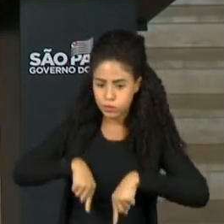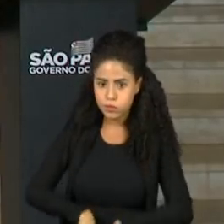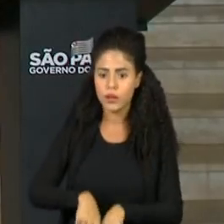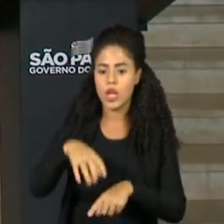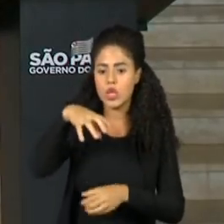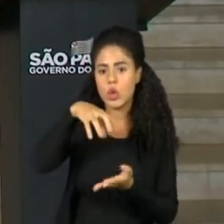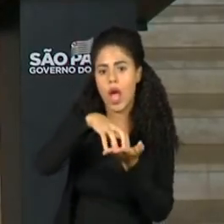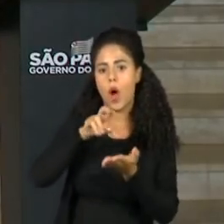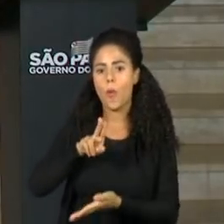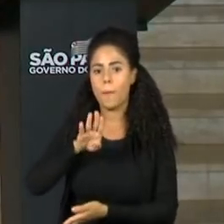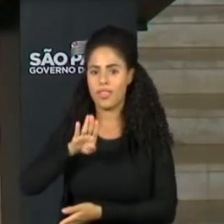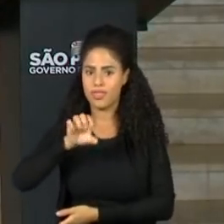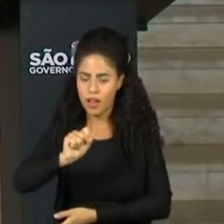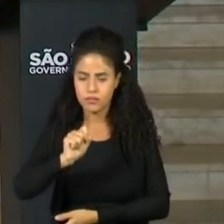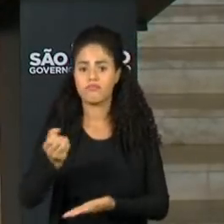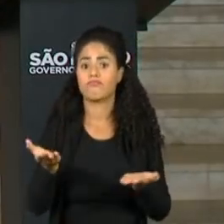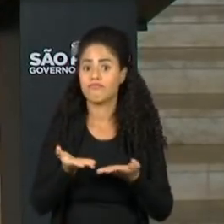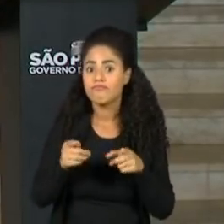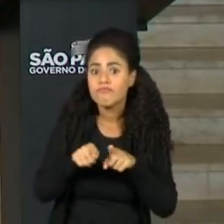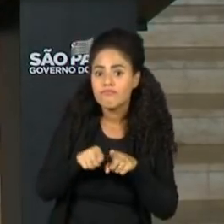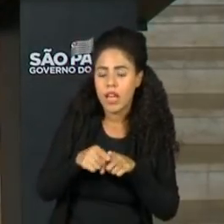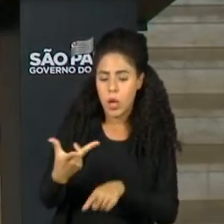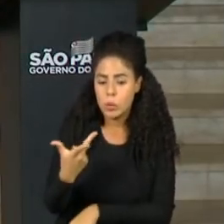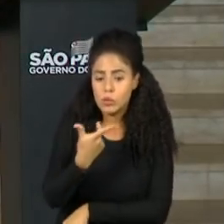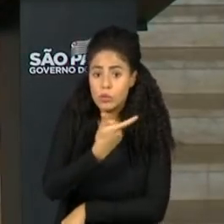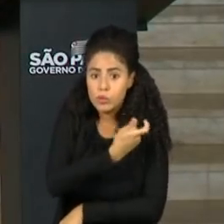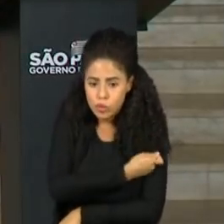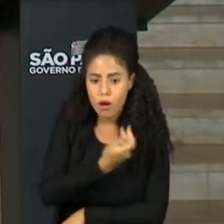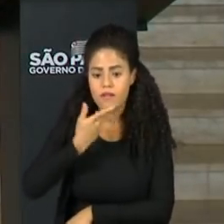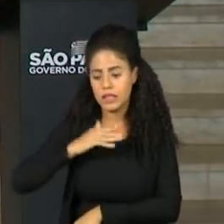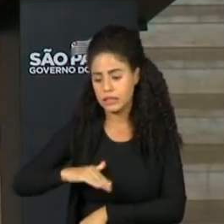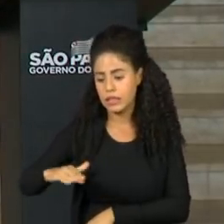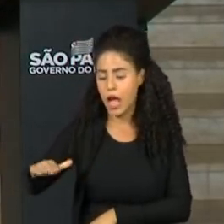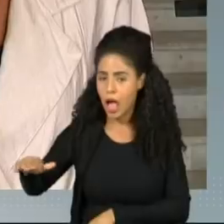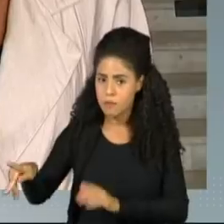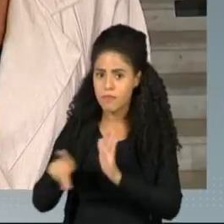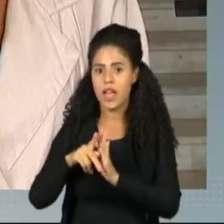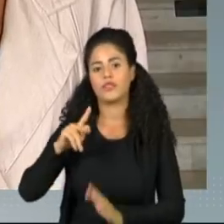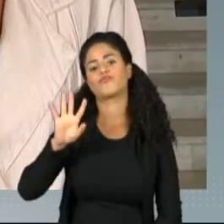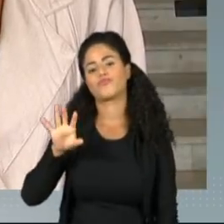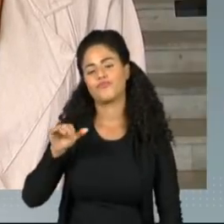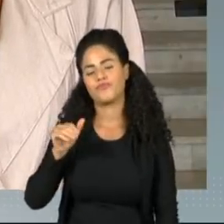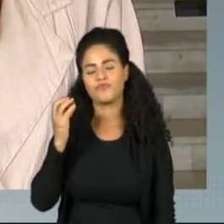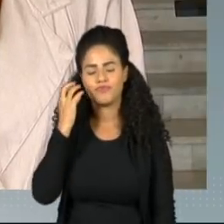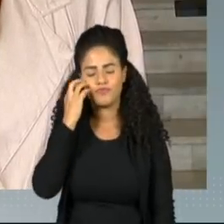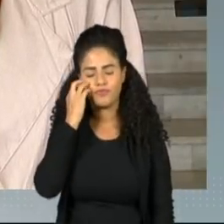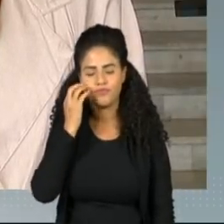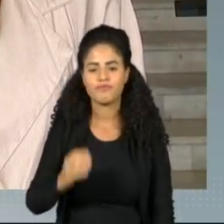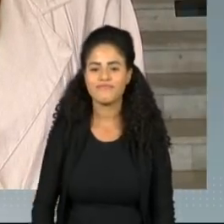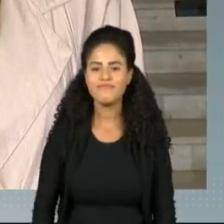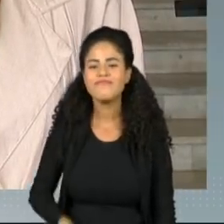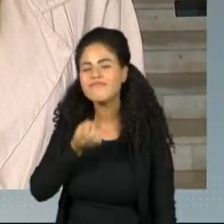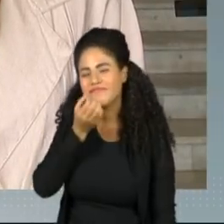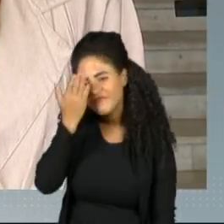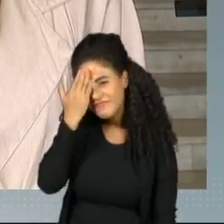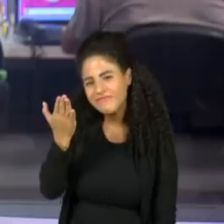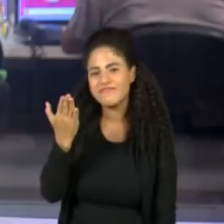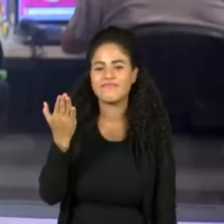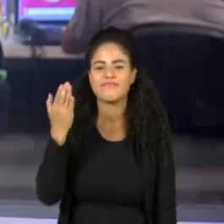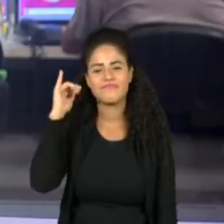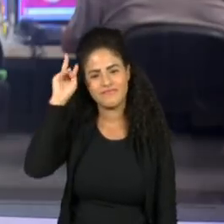saúde e também em relação à vacinação infantil. Joyce. Obrigada, Maria. Boa tarde.